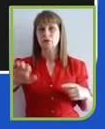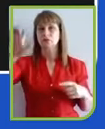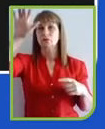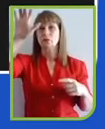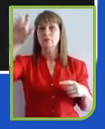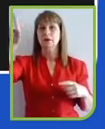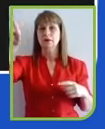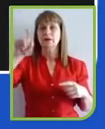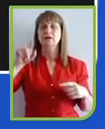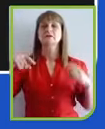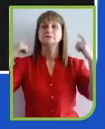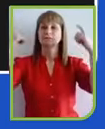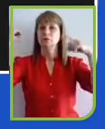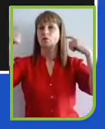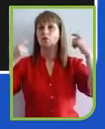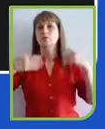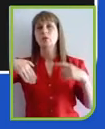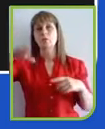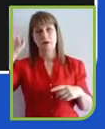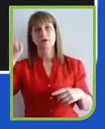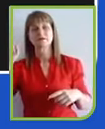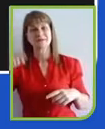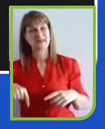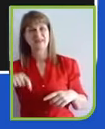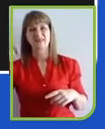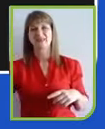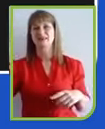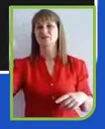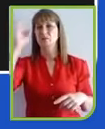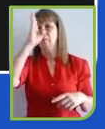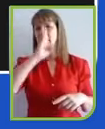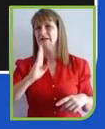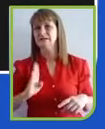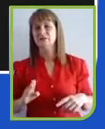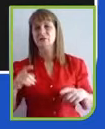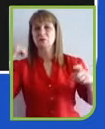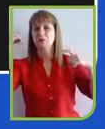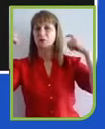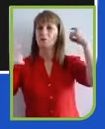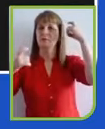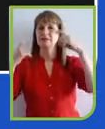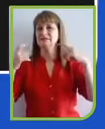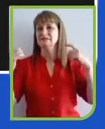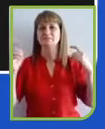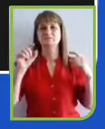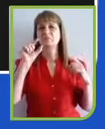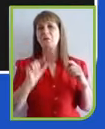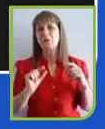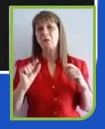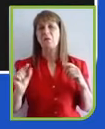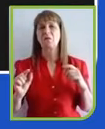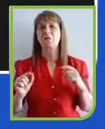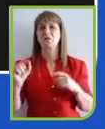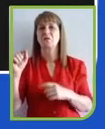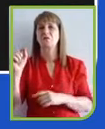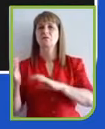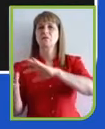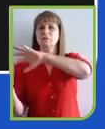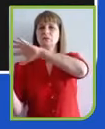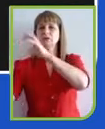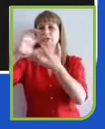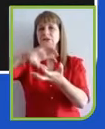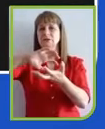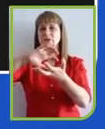O que acho que a pandemia trouxe foi uma sensibilidade maior para esses grandes